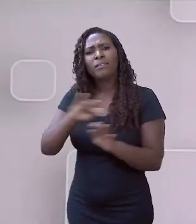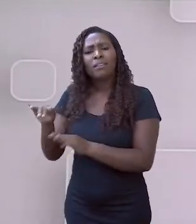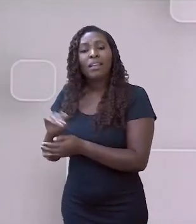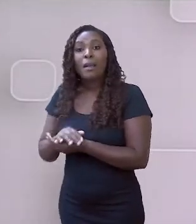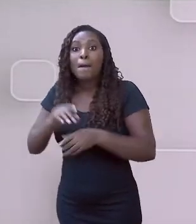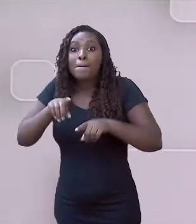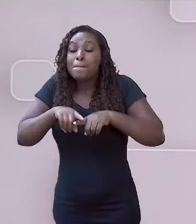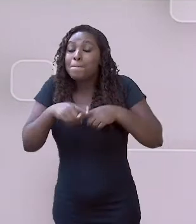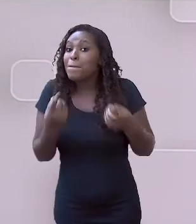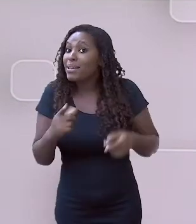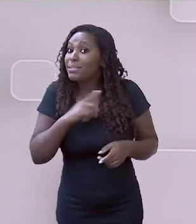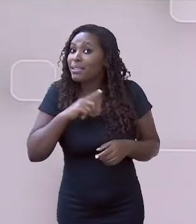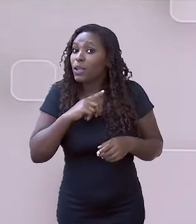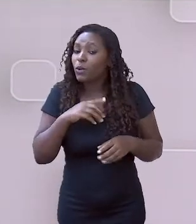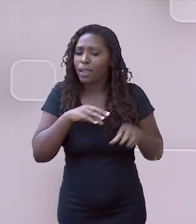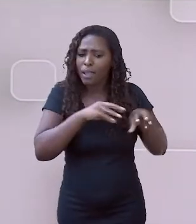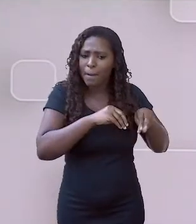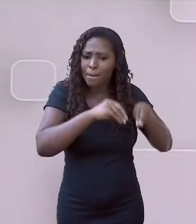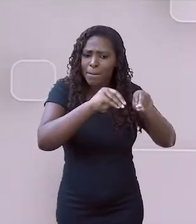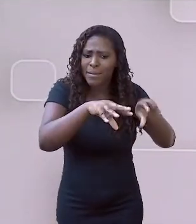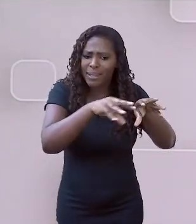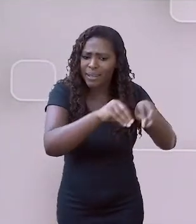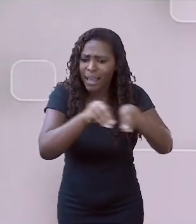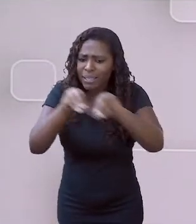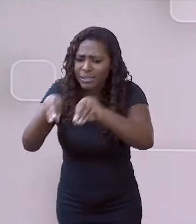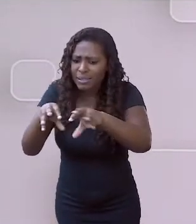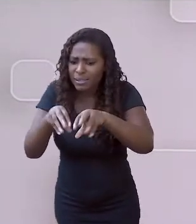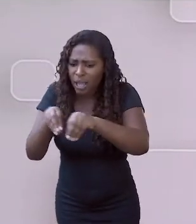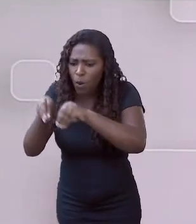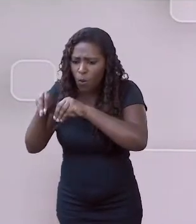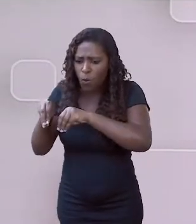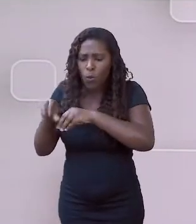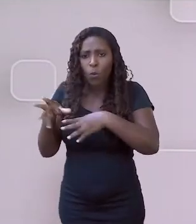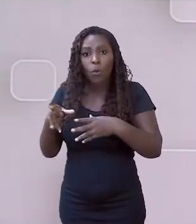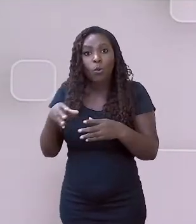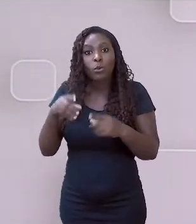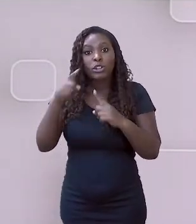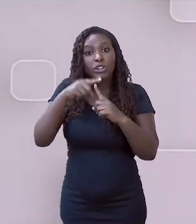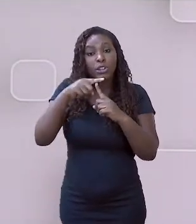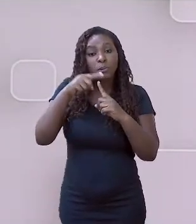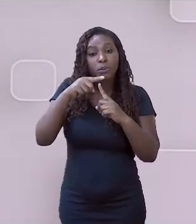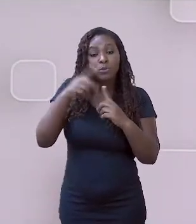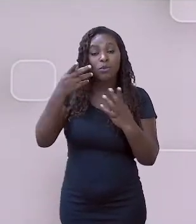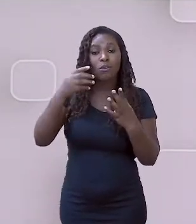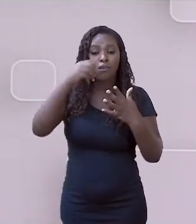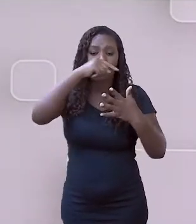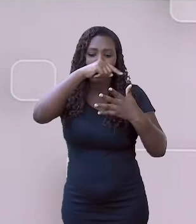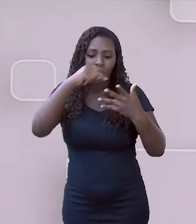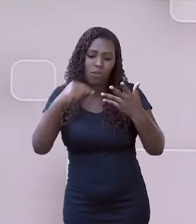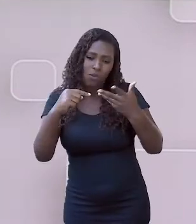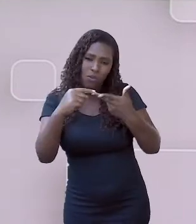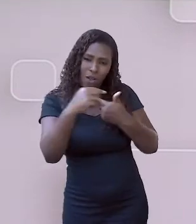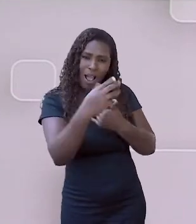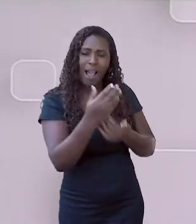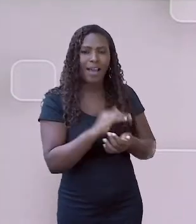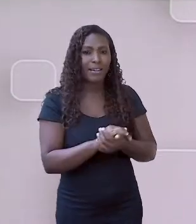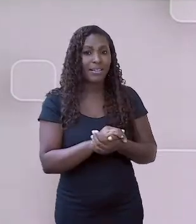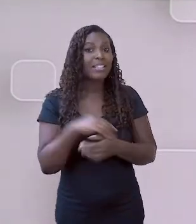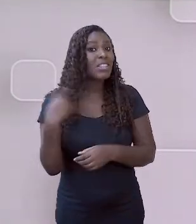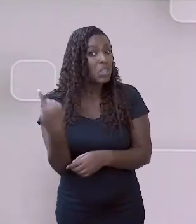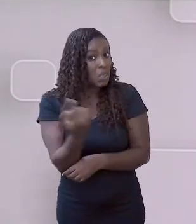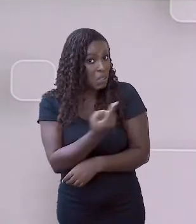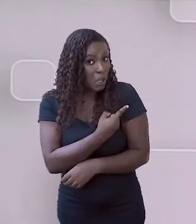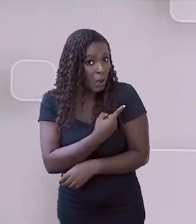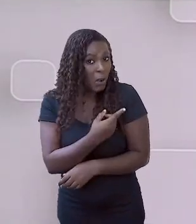vários. E nós vamos ver que, inclusive, nós praticamos alguns, alguns